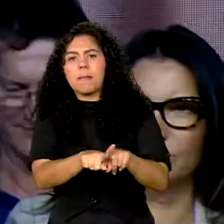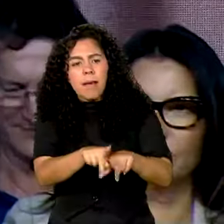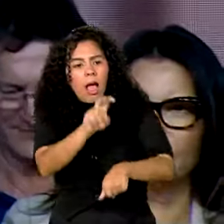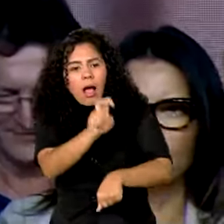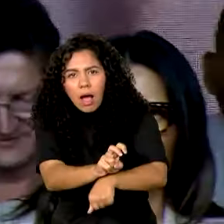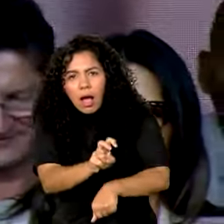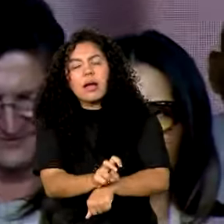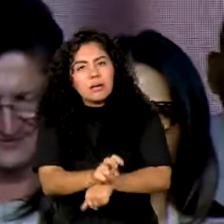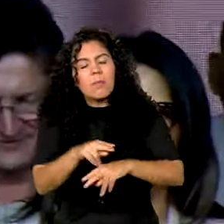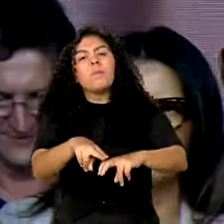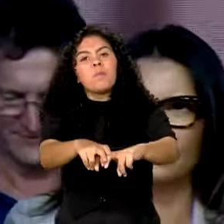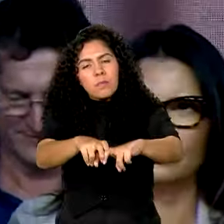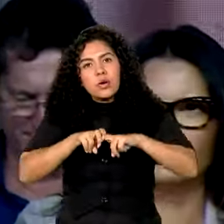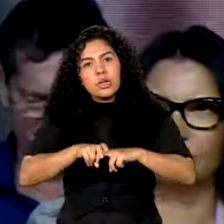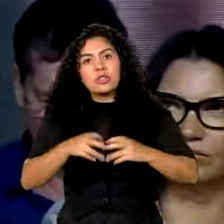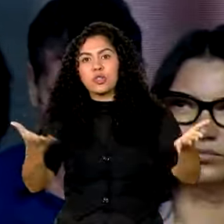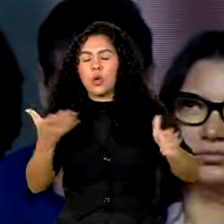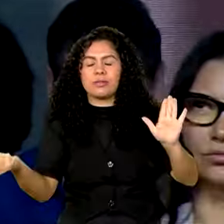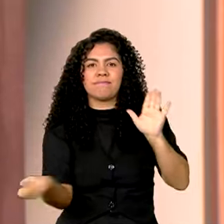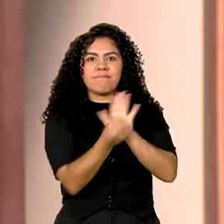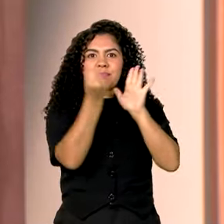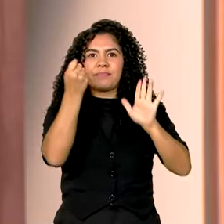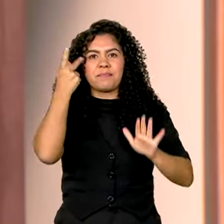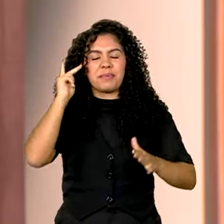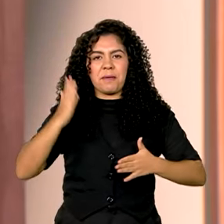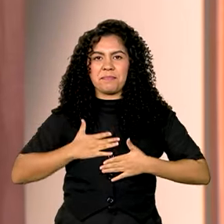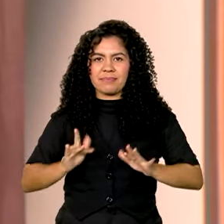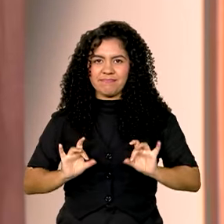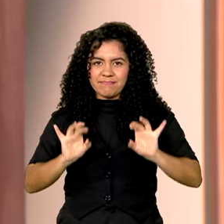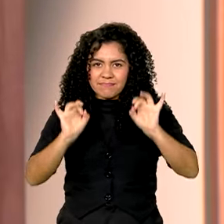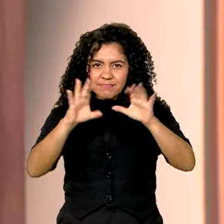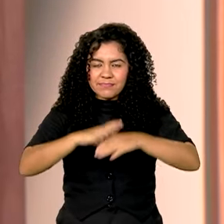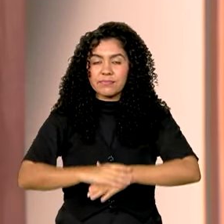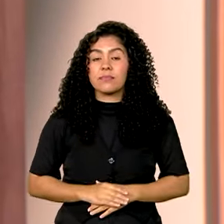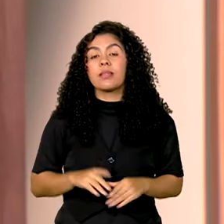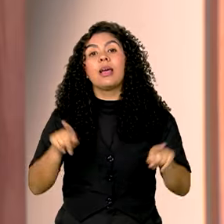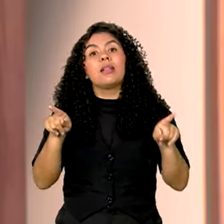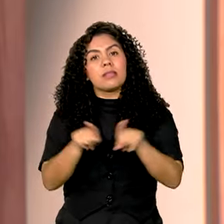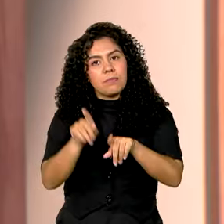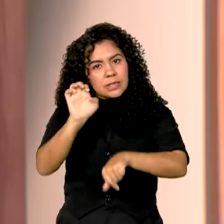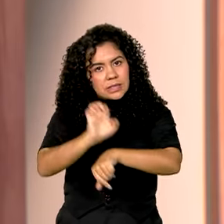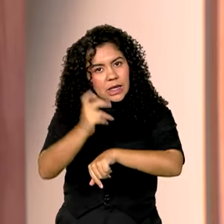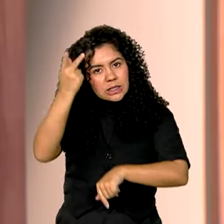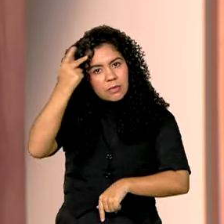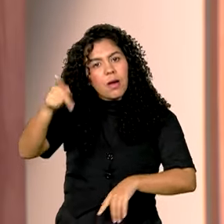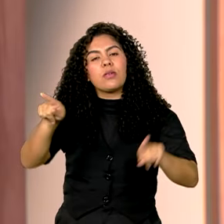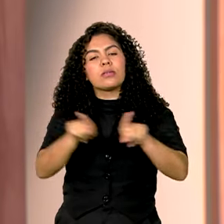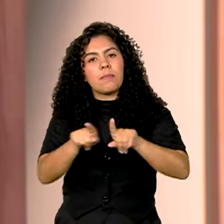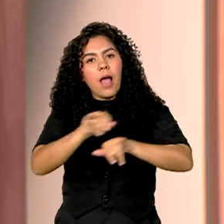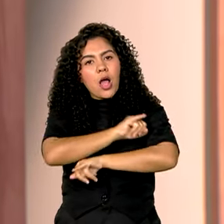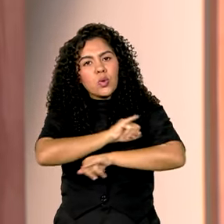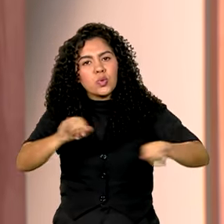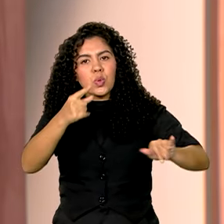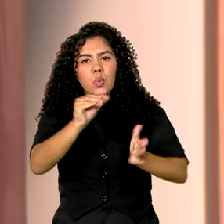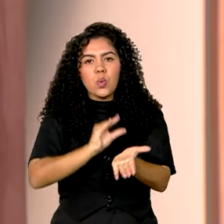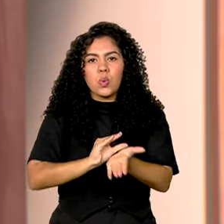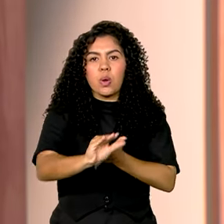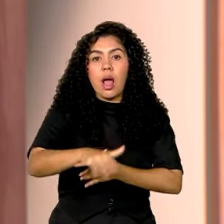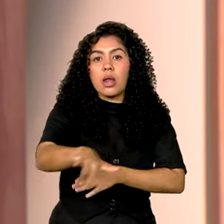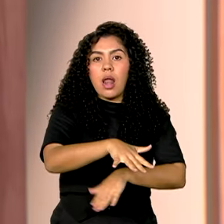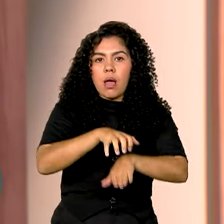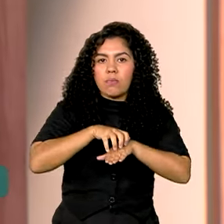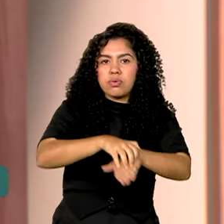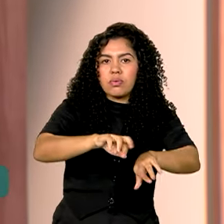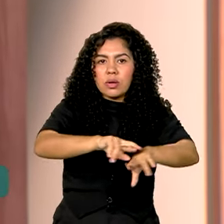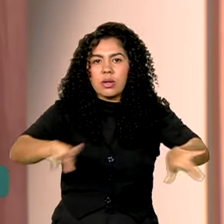Por isso é que é um dia marcante para mim. E também em São Paulo foram anunciados investimentos na área de mobilidade